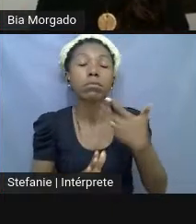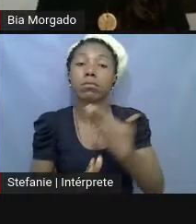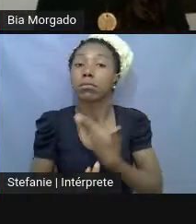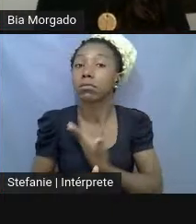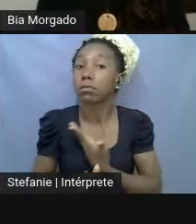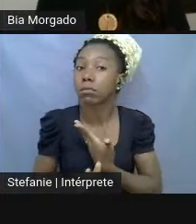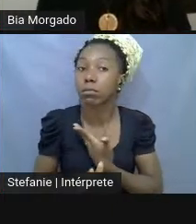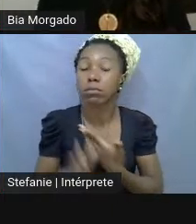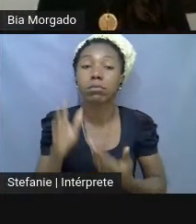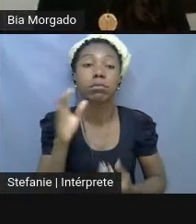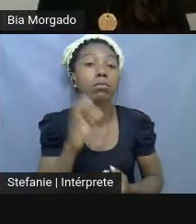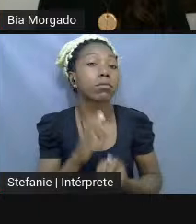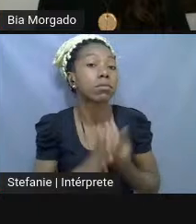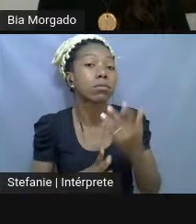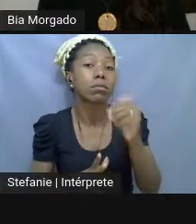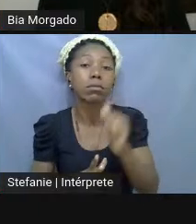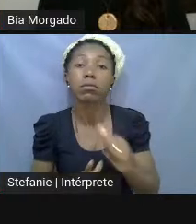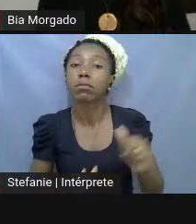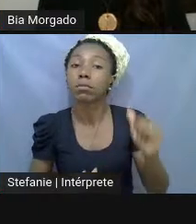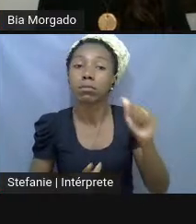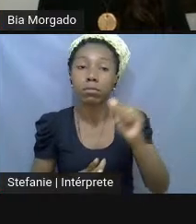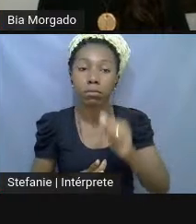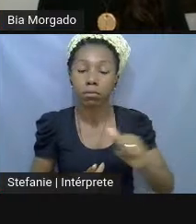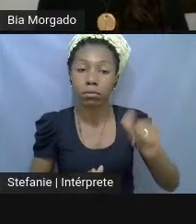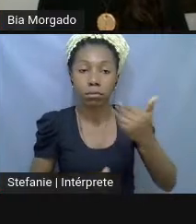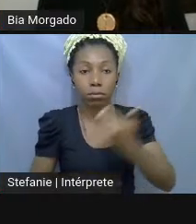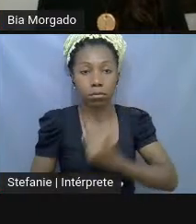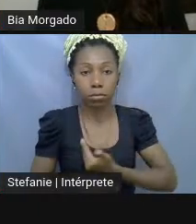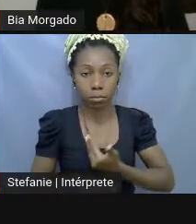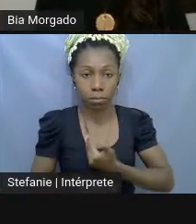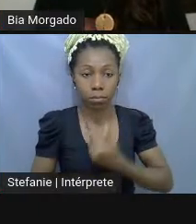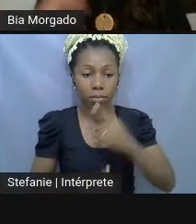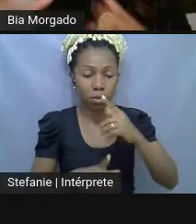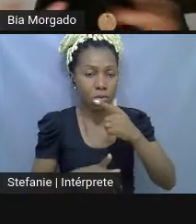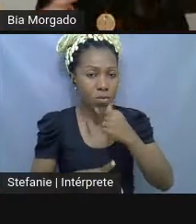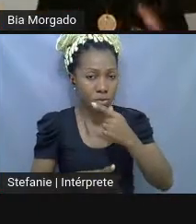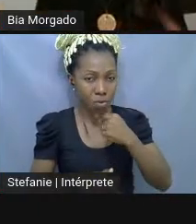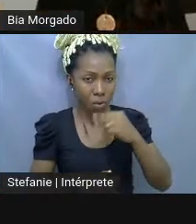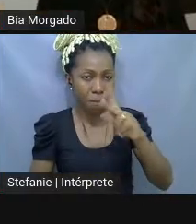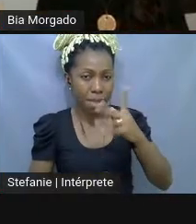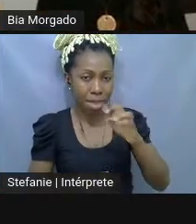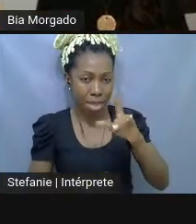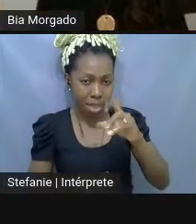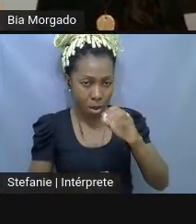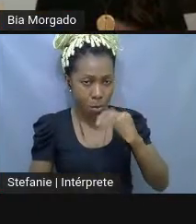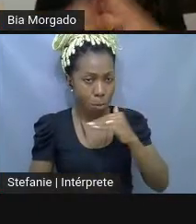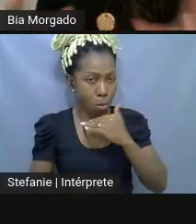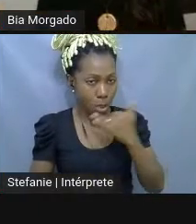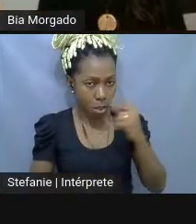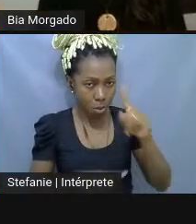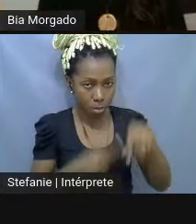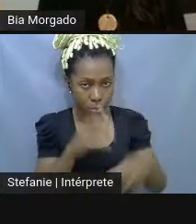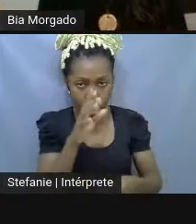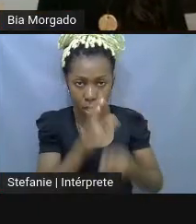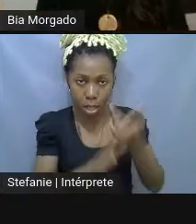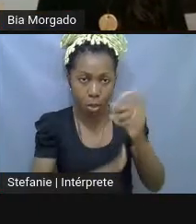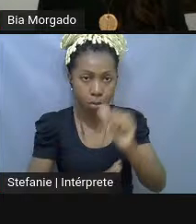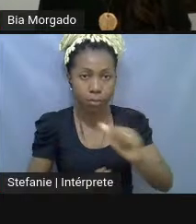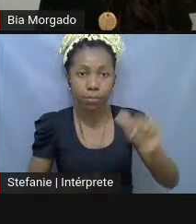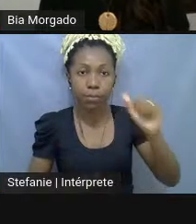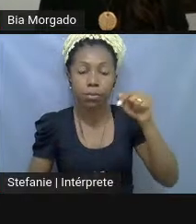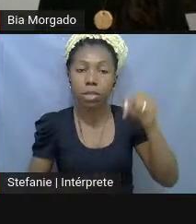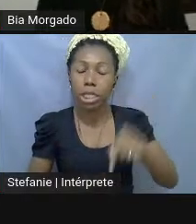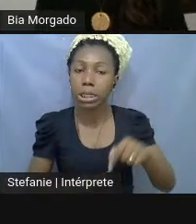que fundou a Associação de Amigos do Helio Oiticica depois da morte do artista, ele passou a ficar ali numa situação